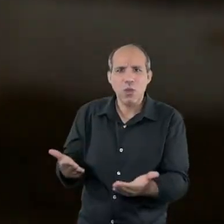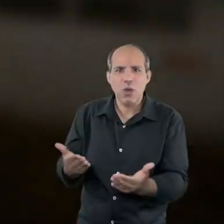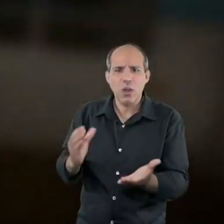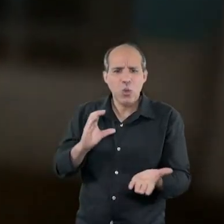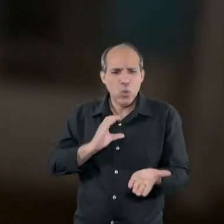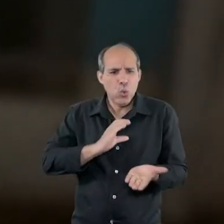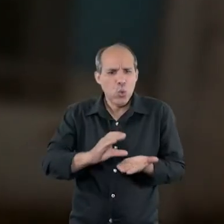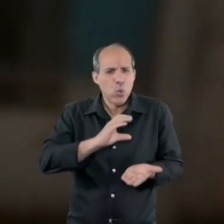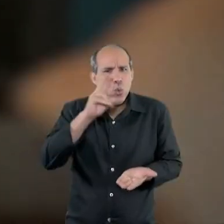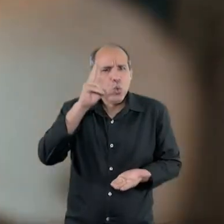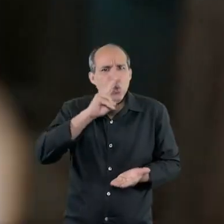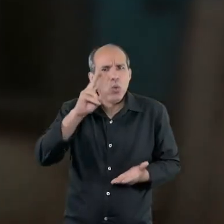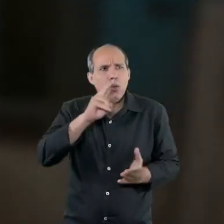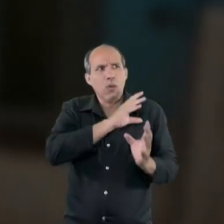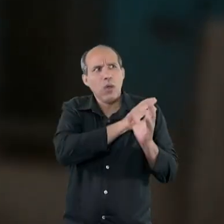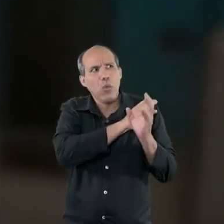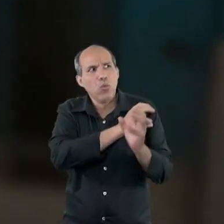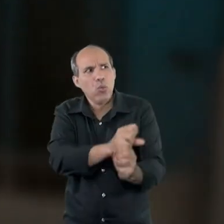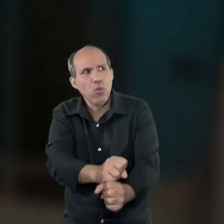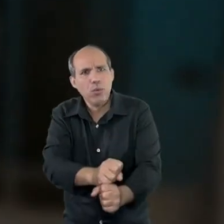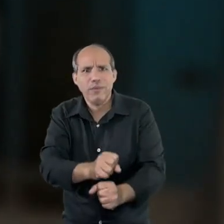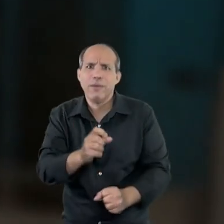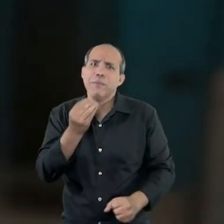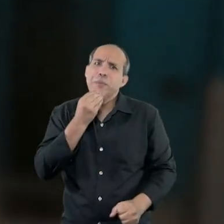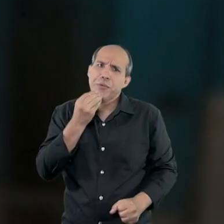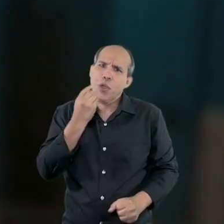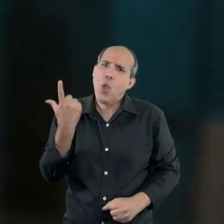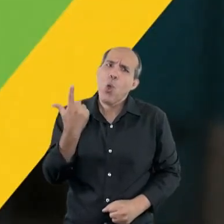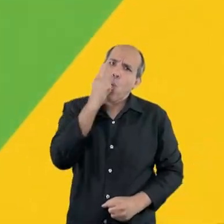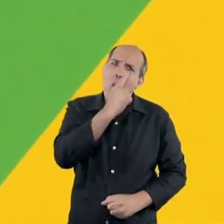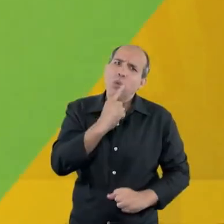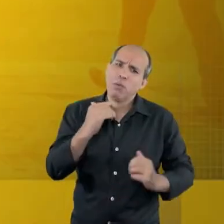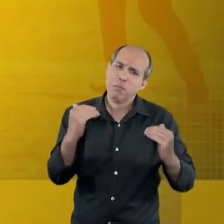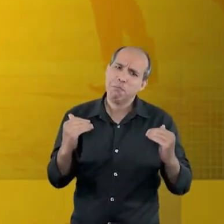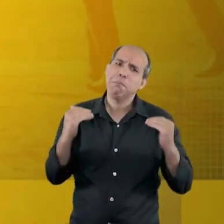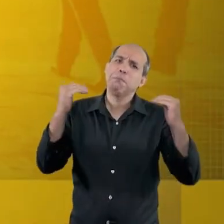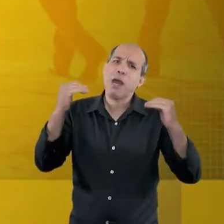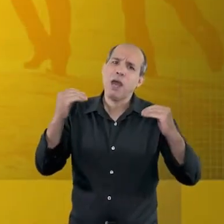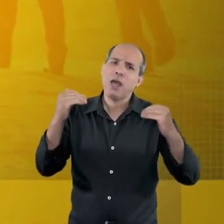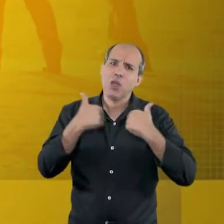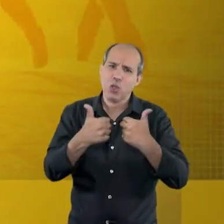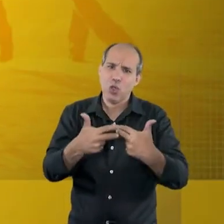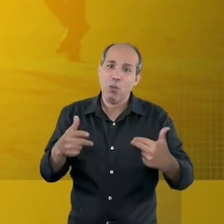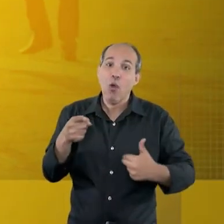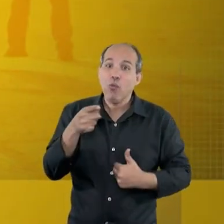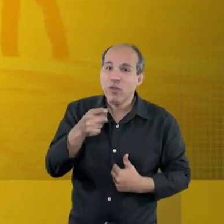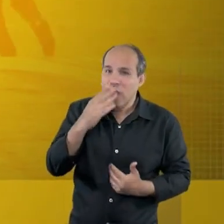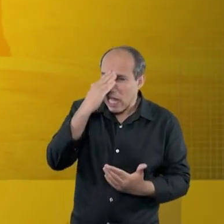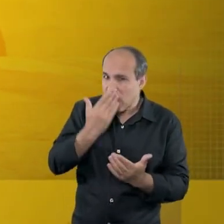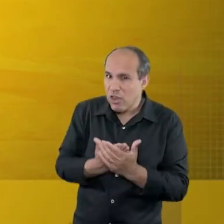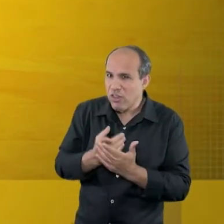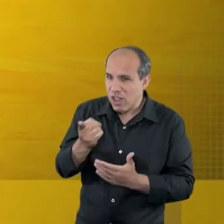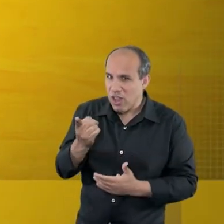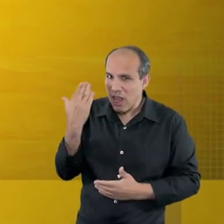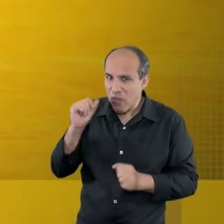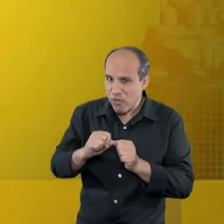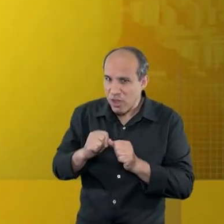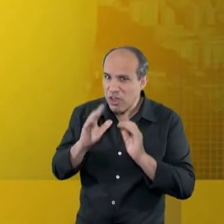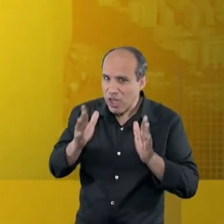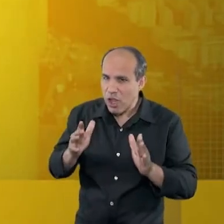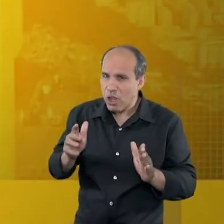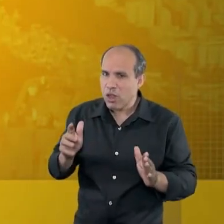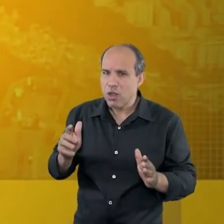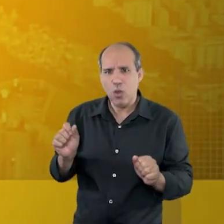todo o investimento, estaríamos no outro patamar de transporte. Você ainda acredita? Quem fez, fez.